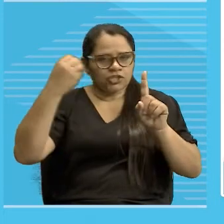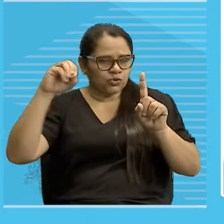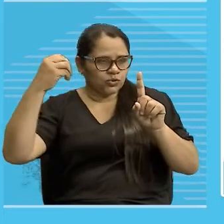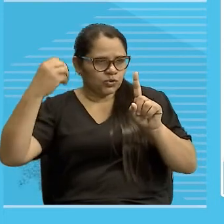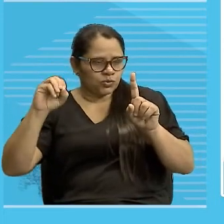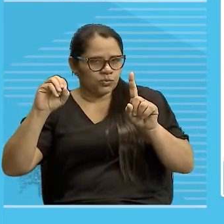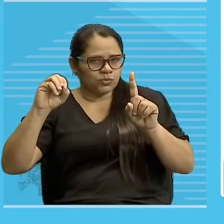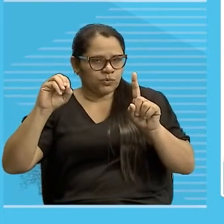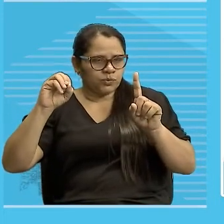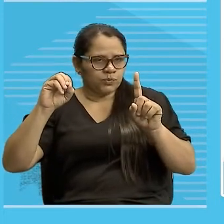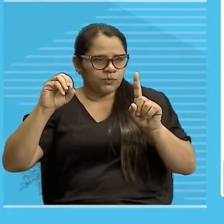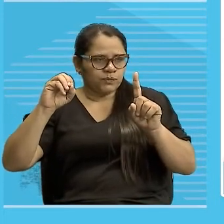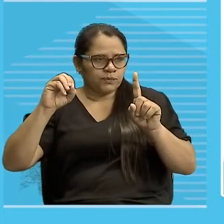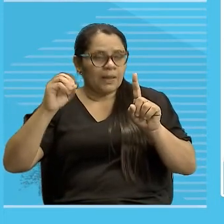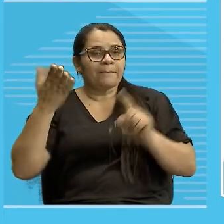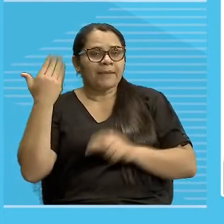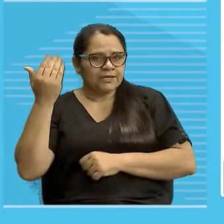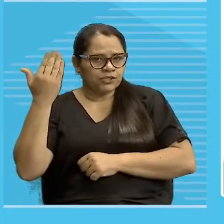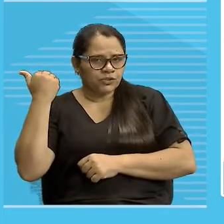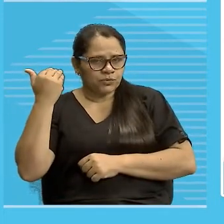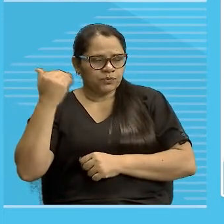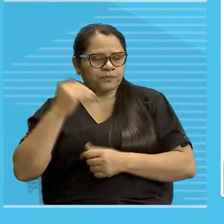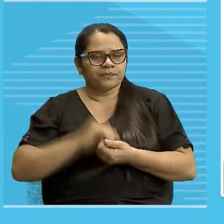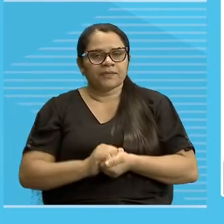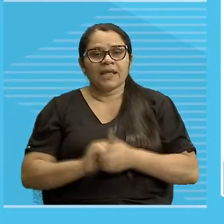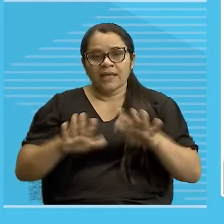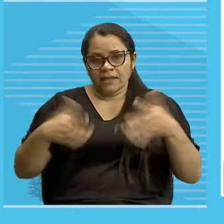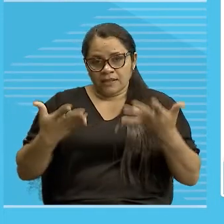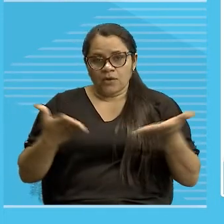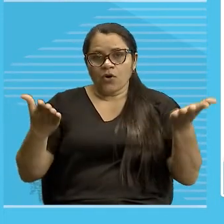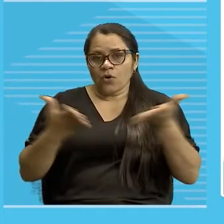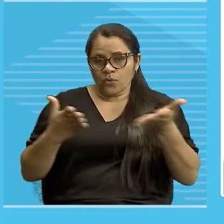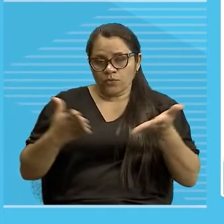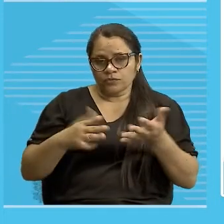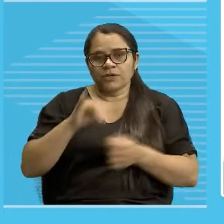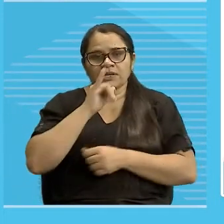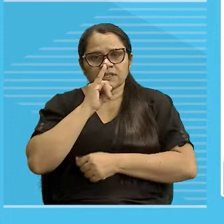deixa ver se eu consigo criar aqui um exemplo menos complexo, pronto,